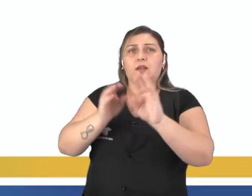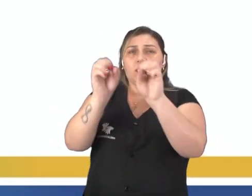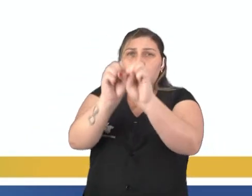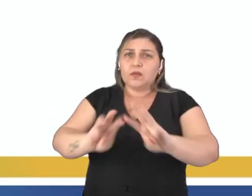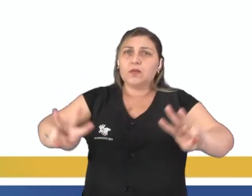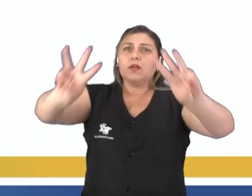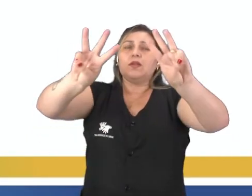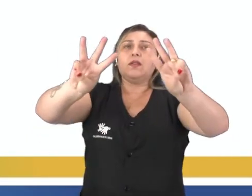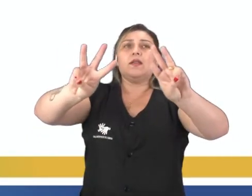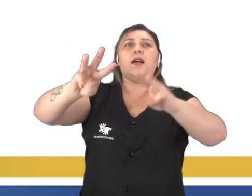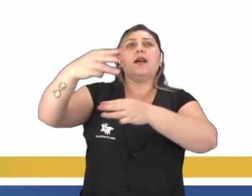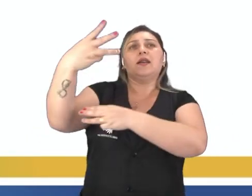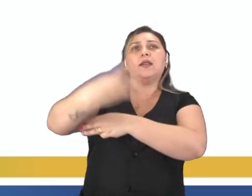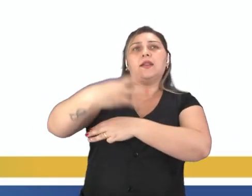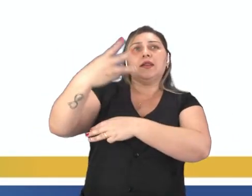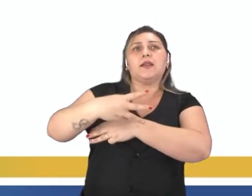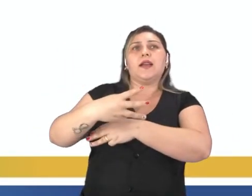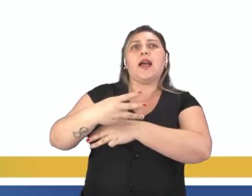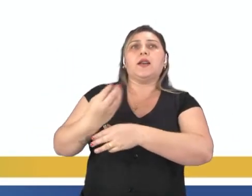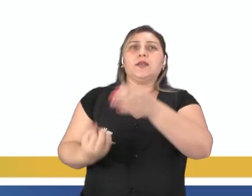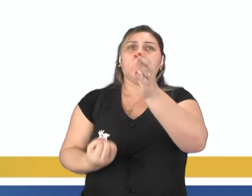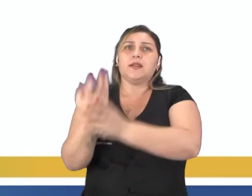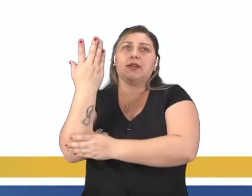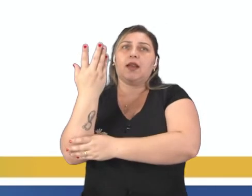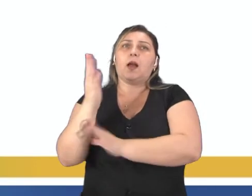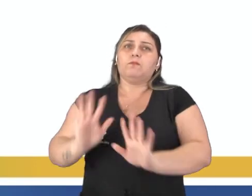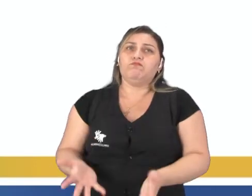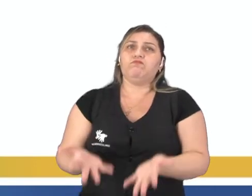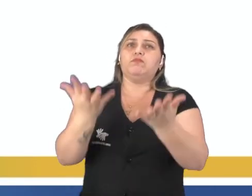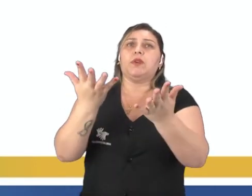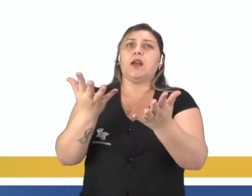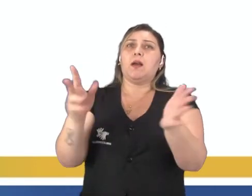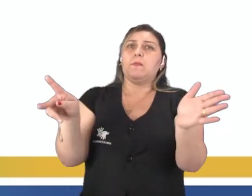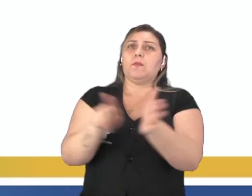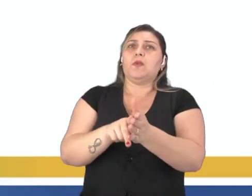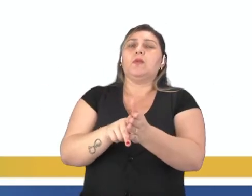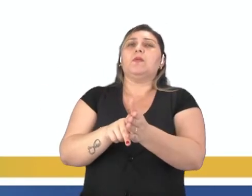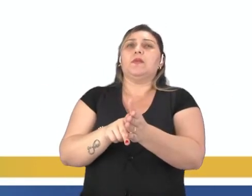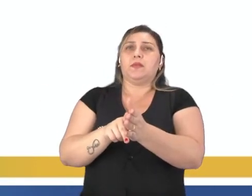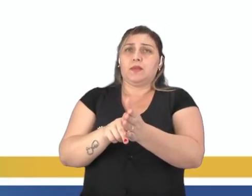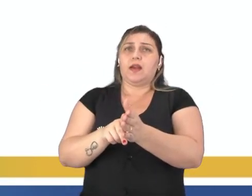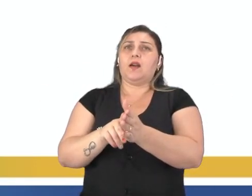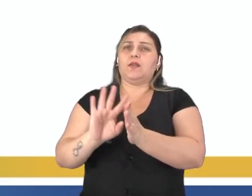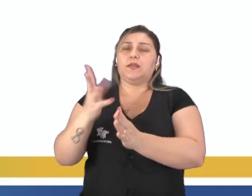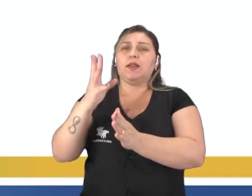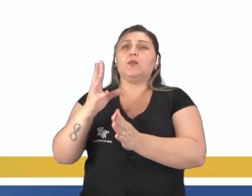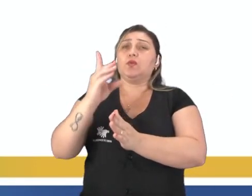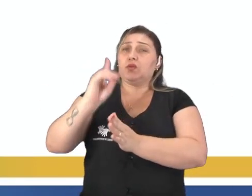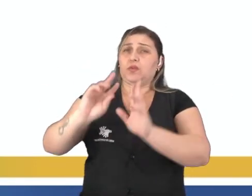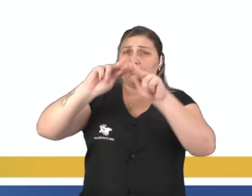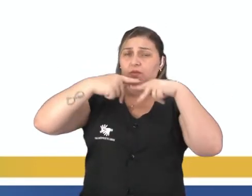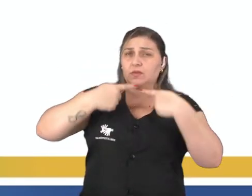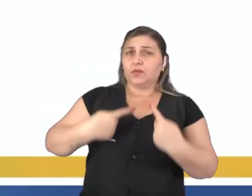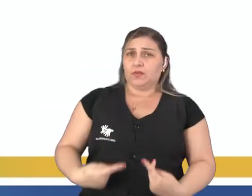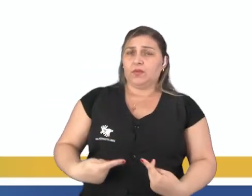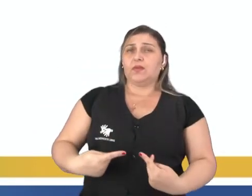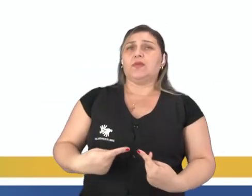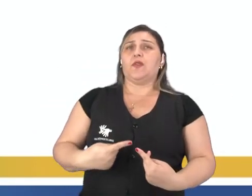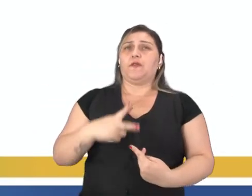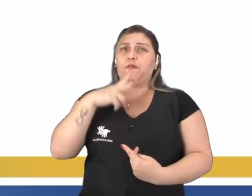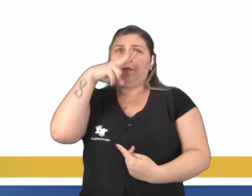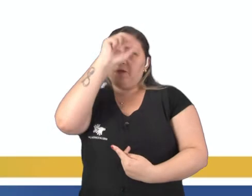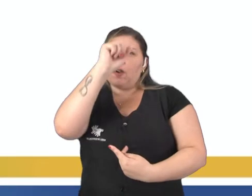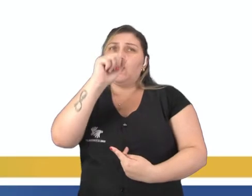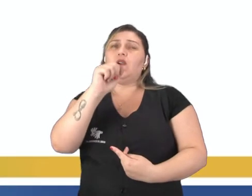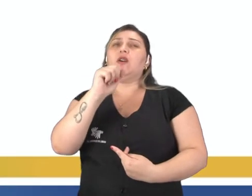das Nações Unidas. 3. Sua criação foi motivada especialmente para promover a observância dos direitos humanos fortemente